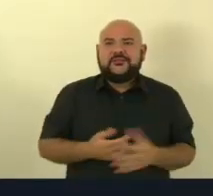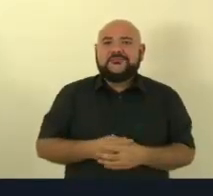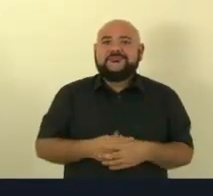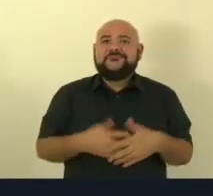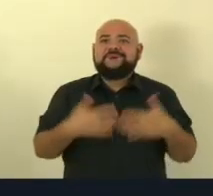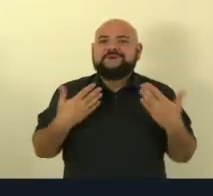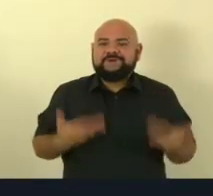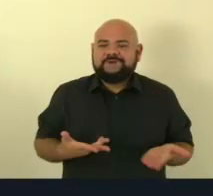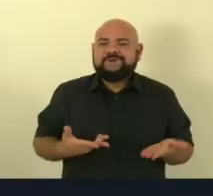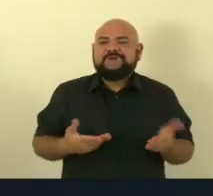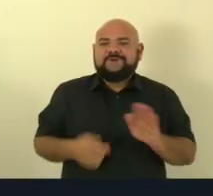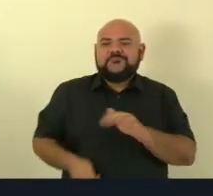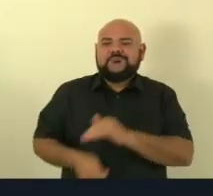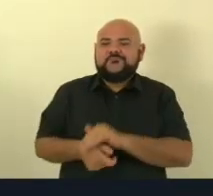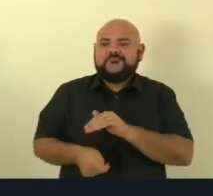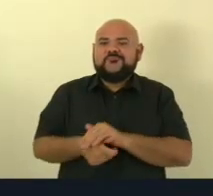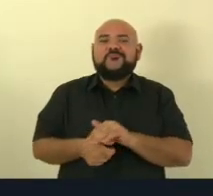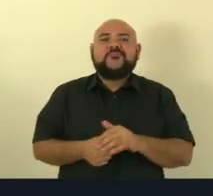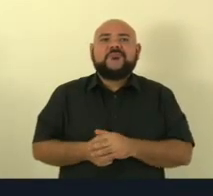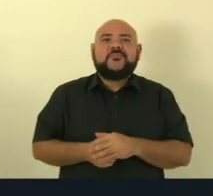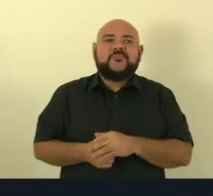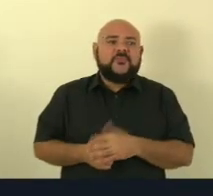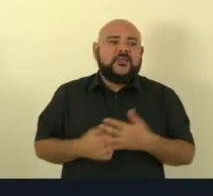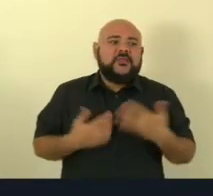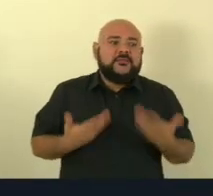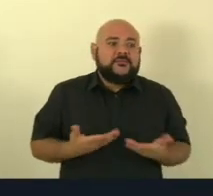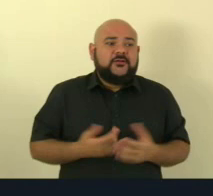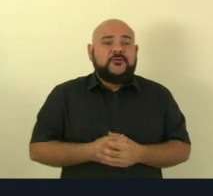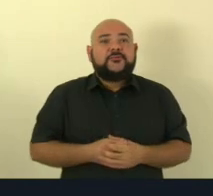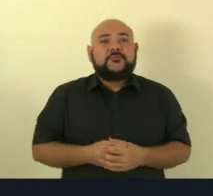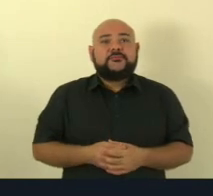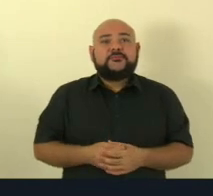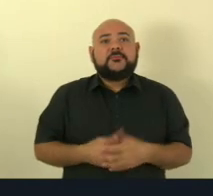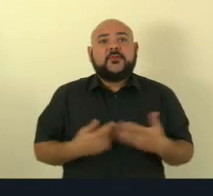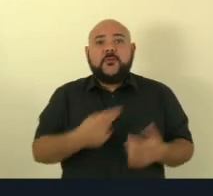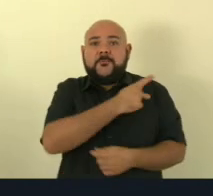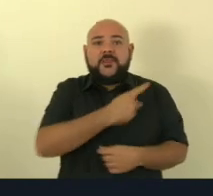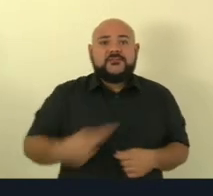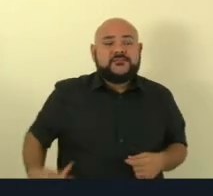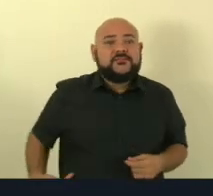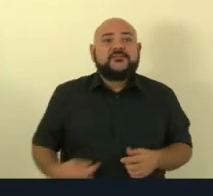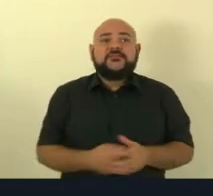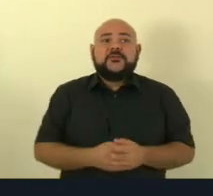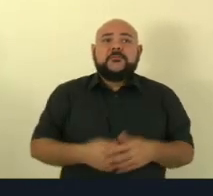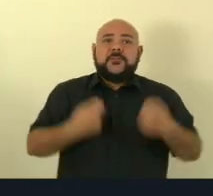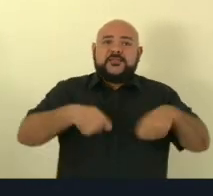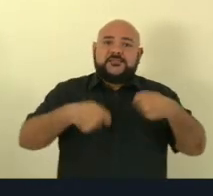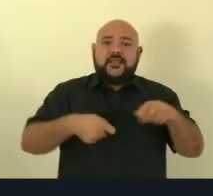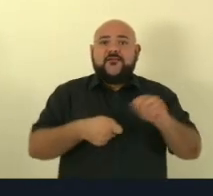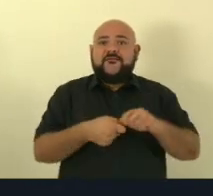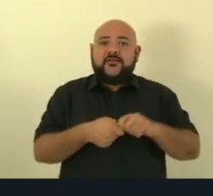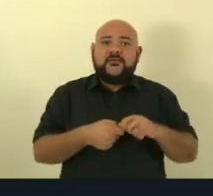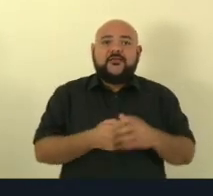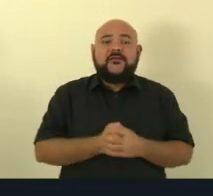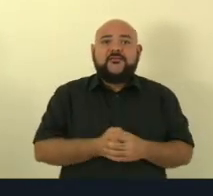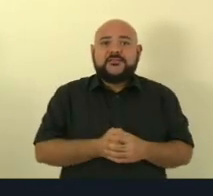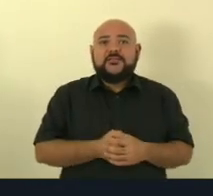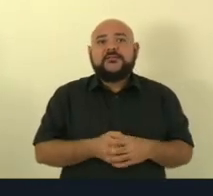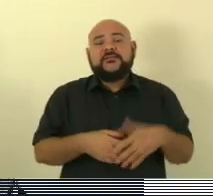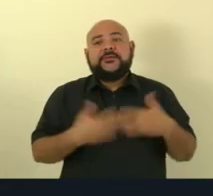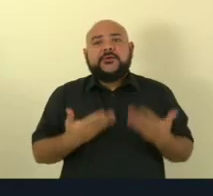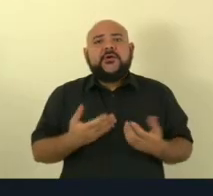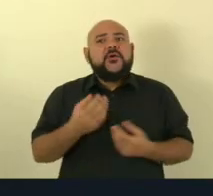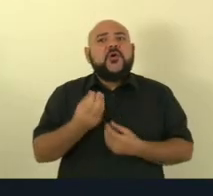é o orçamento secreto que foi criado pelo congresso o presidente ou ele cumpria ou ele seria um ditador que não acataria uma